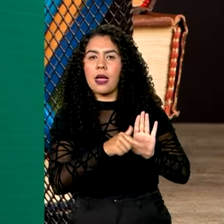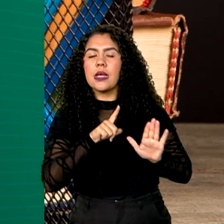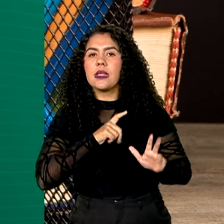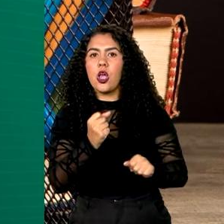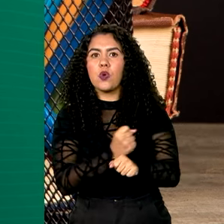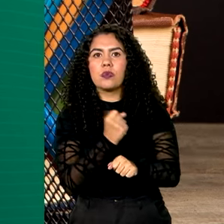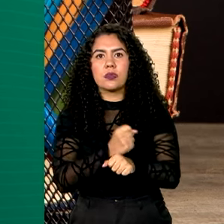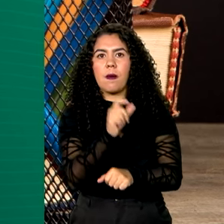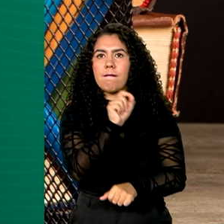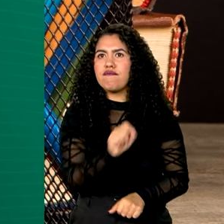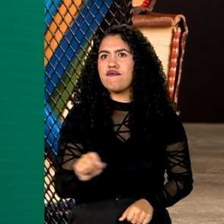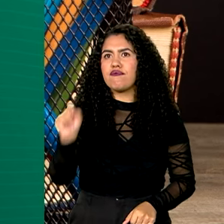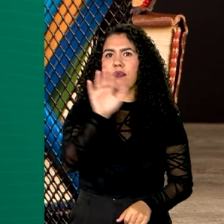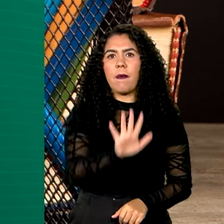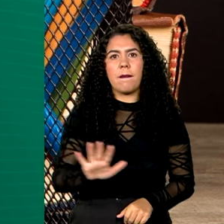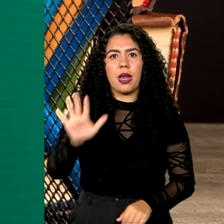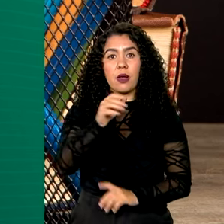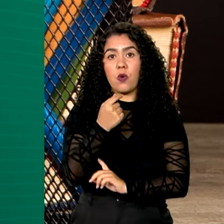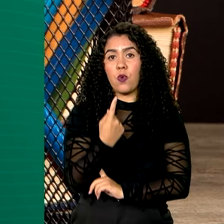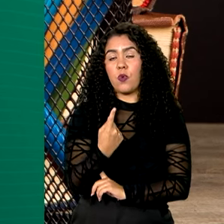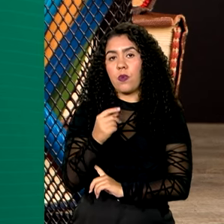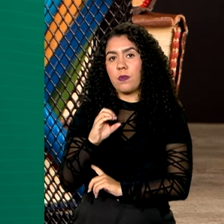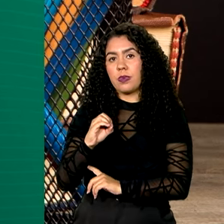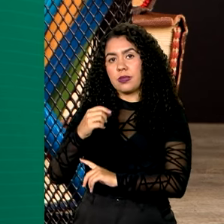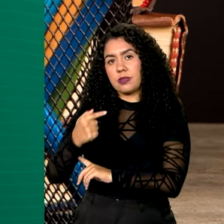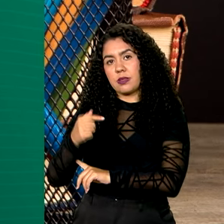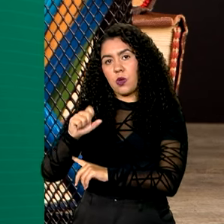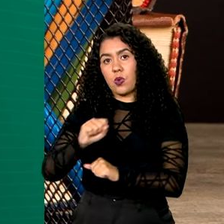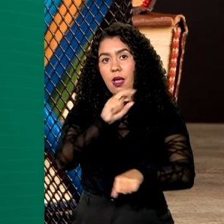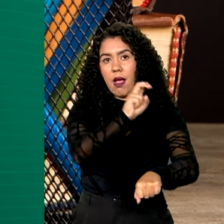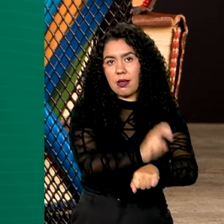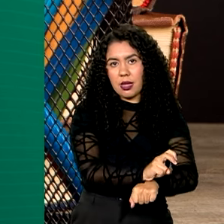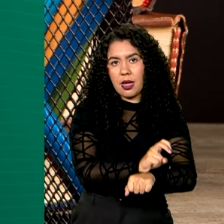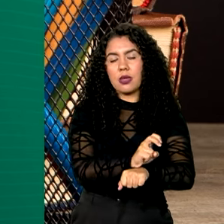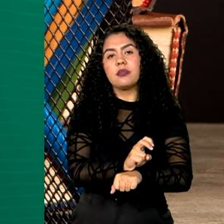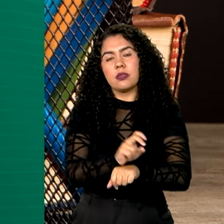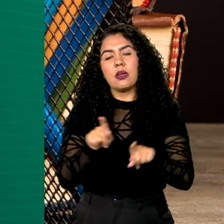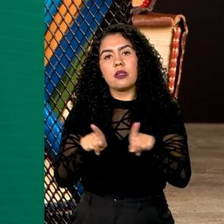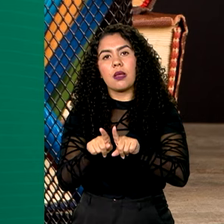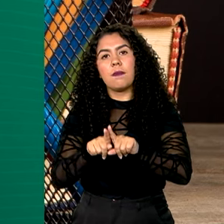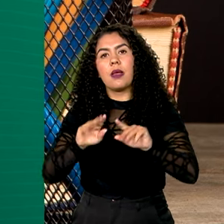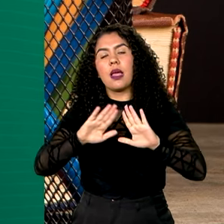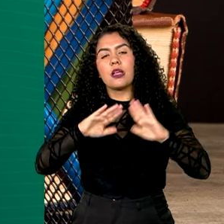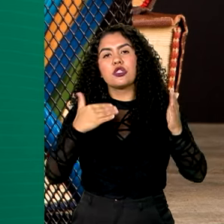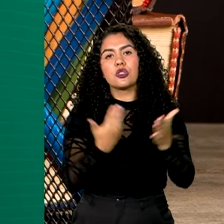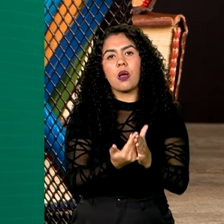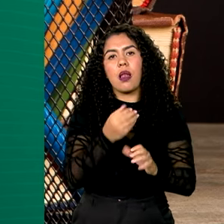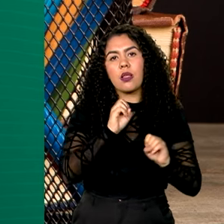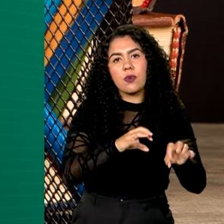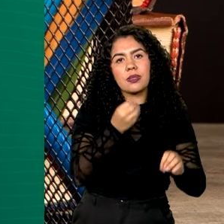em todo o Brasil, de 1.178 creches e escolas de educação infantil e 685